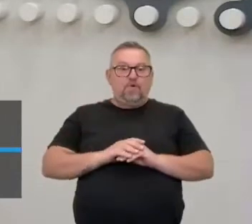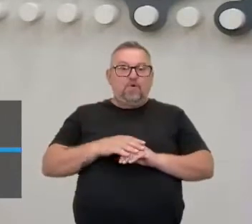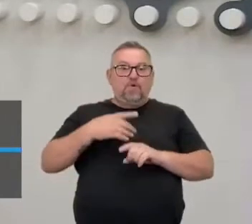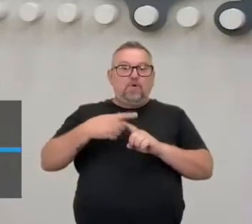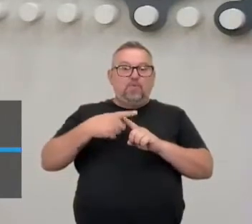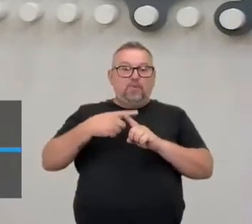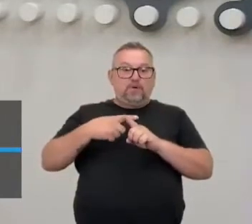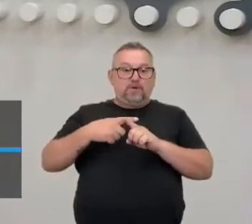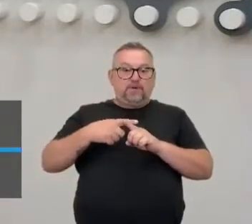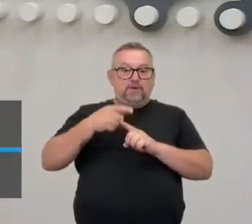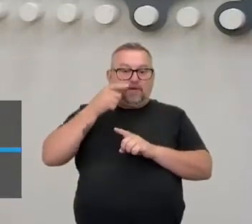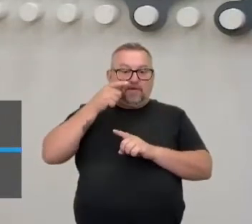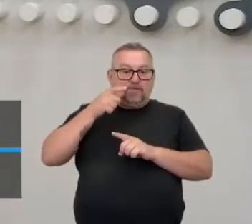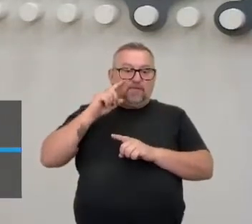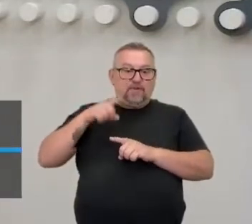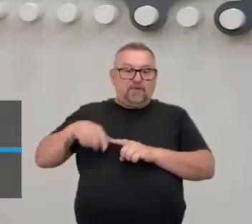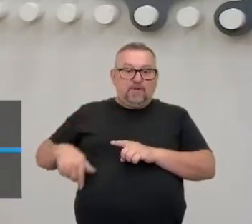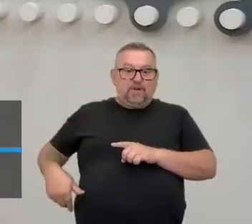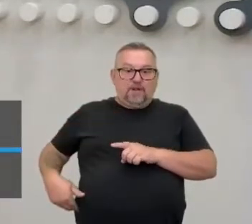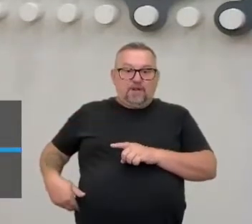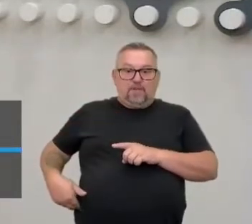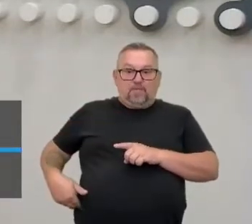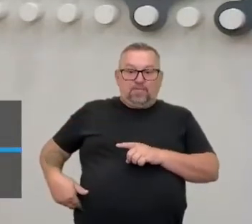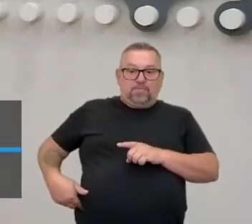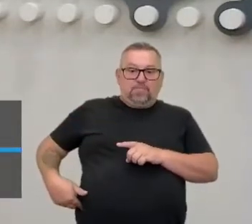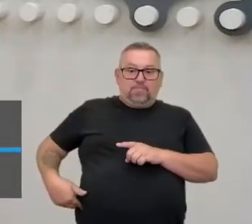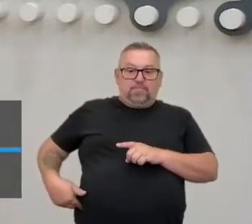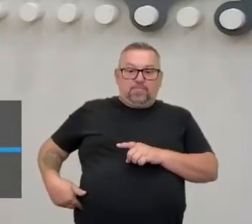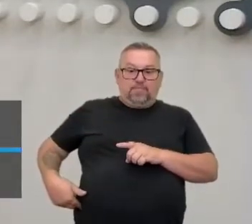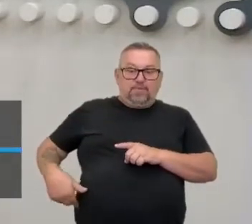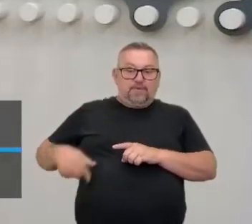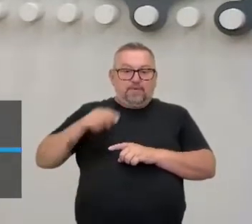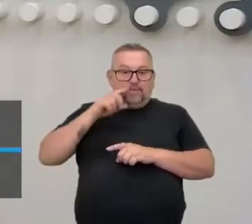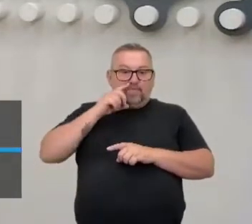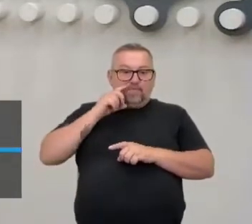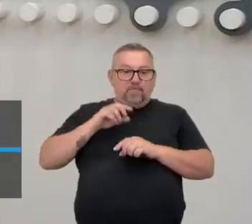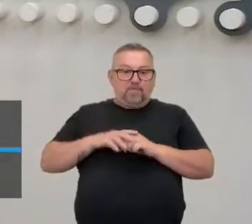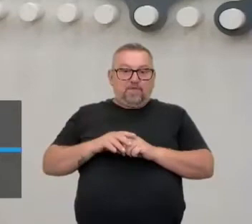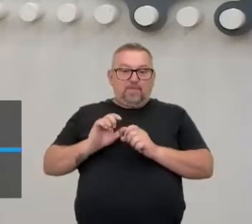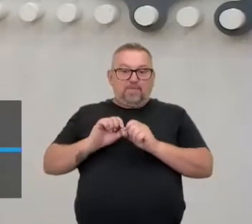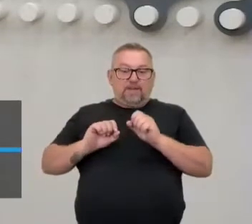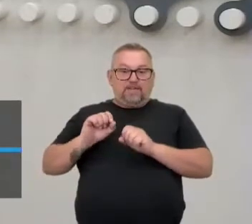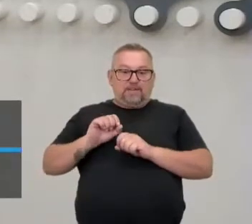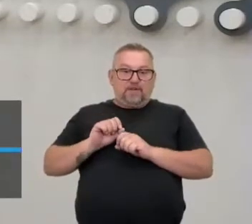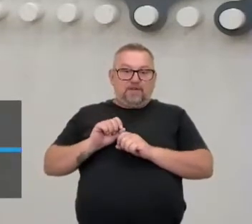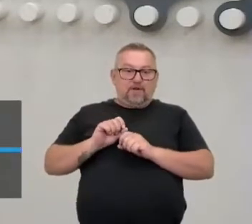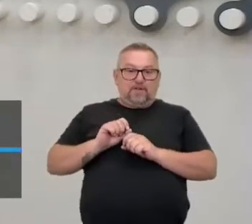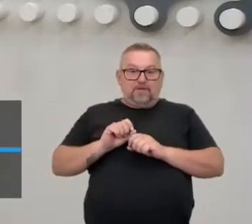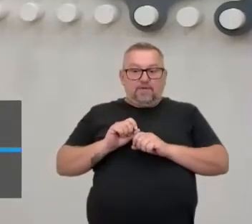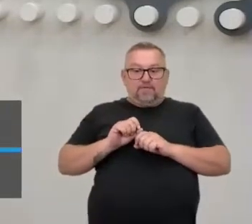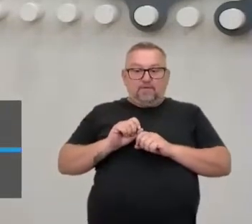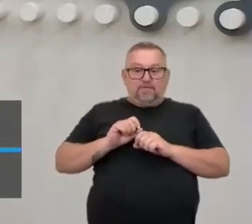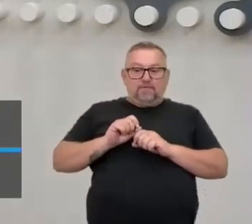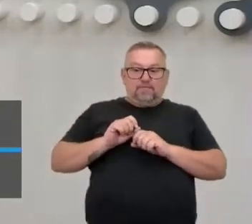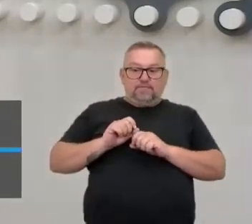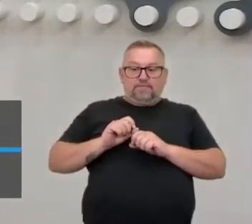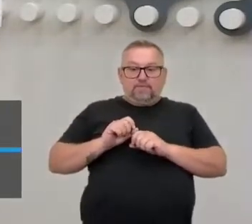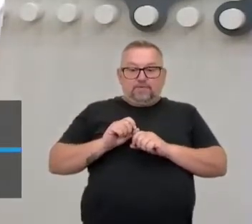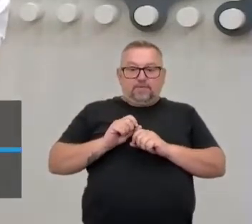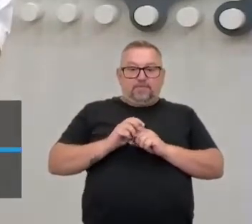a ideia, eu vejo ele virando o quadril totalmente oposto, né? Sim. Aqui pra fora, né? Pra dentro. Vira o pé e baixo.